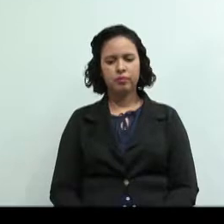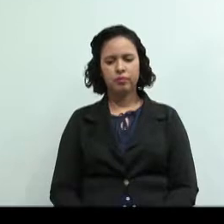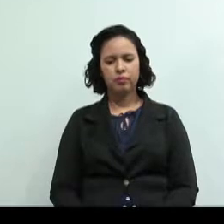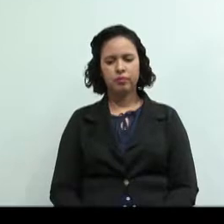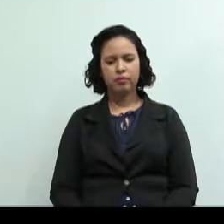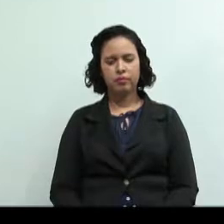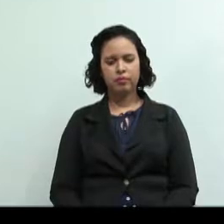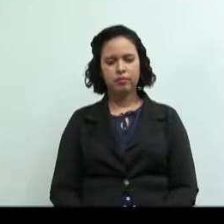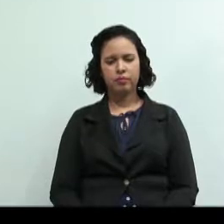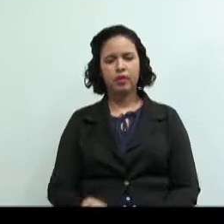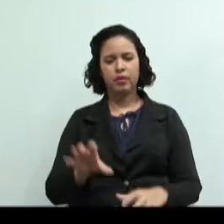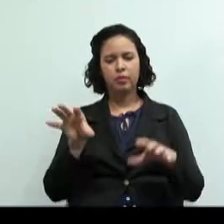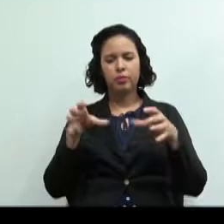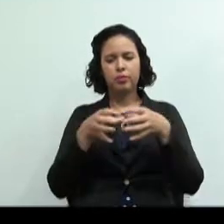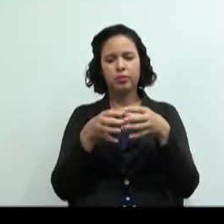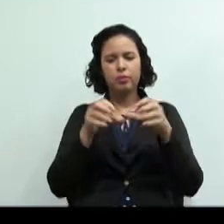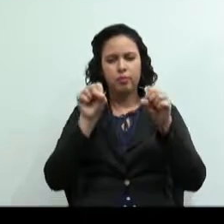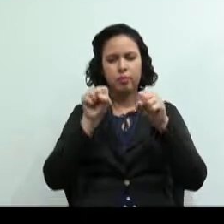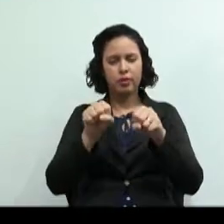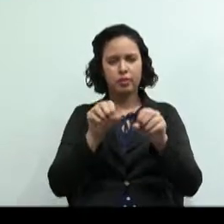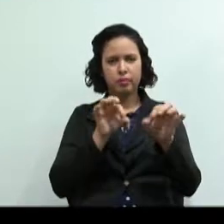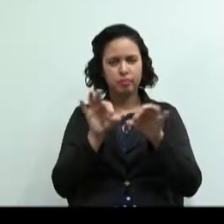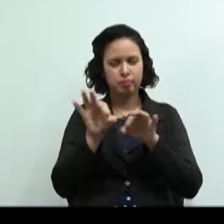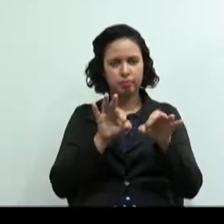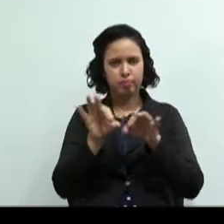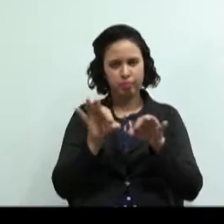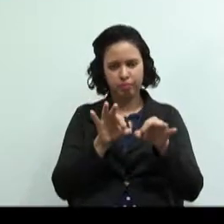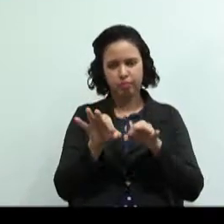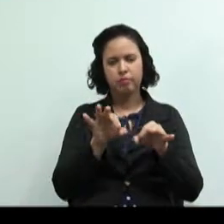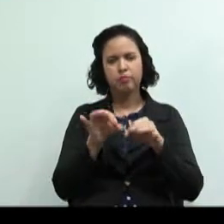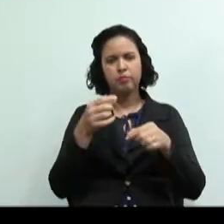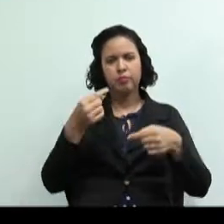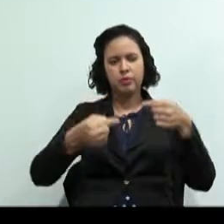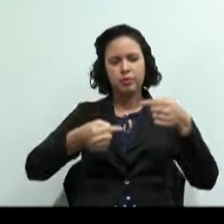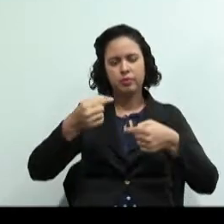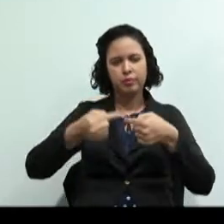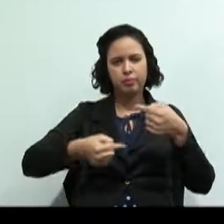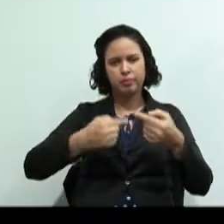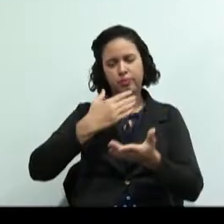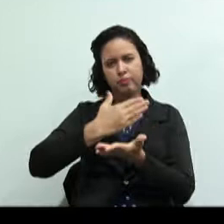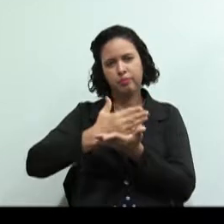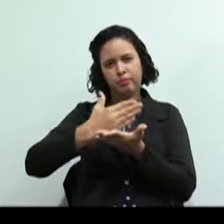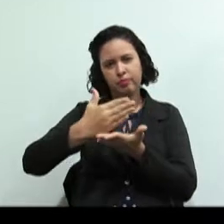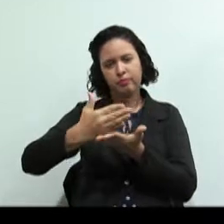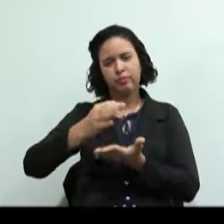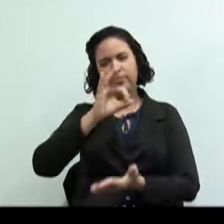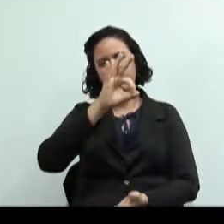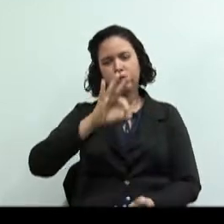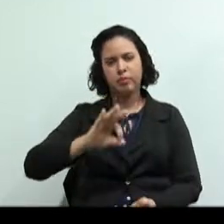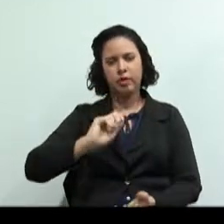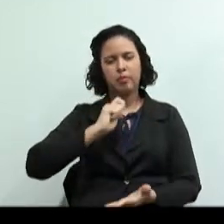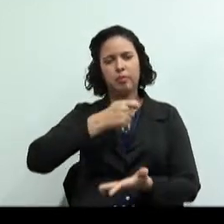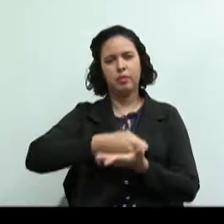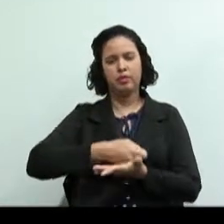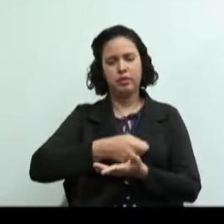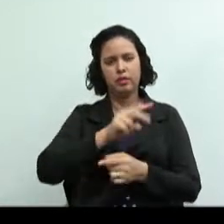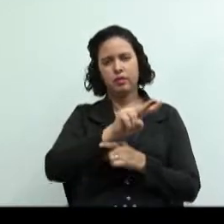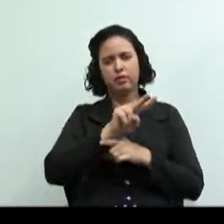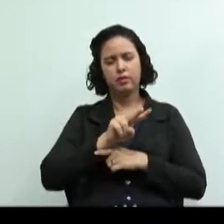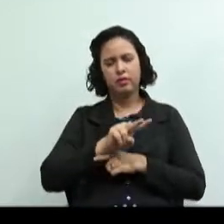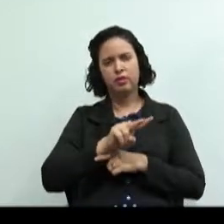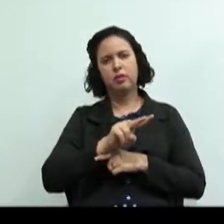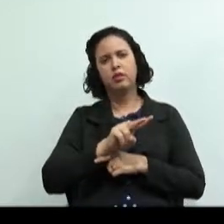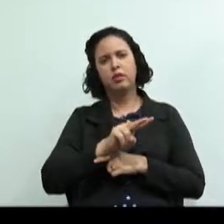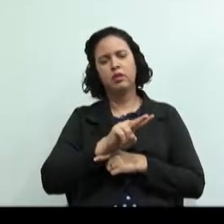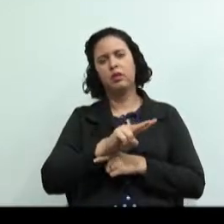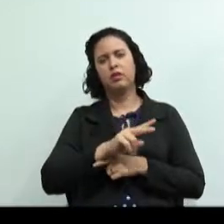Sendo um grupo, podem negociar taxas e prazos melhores para pagar o financiamento, seja para a compra de material